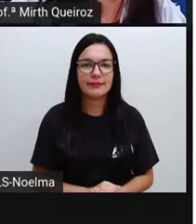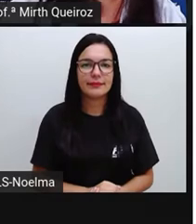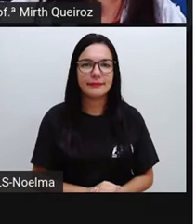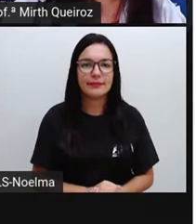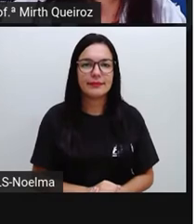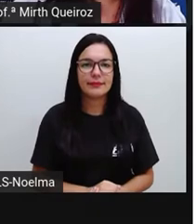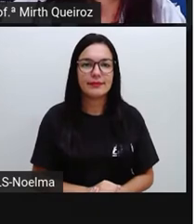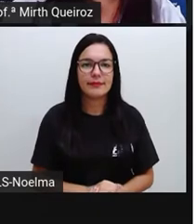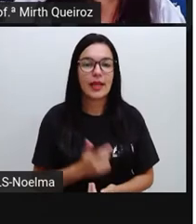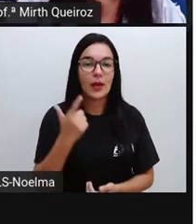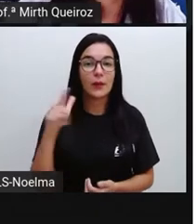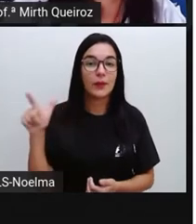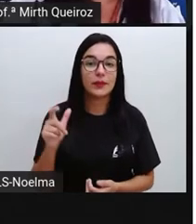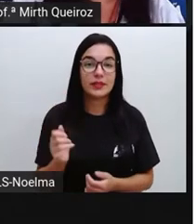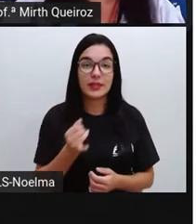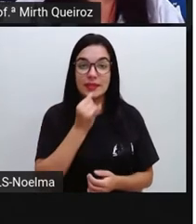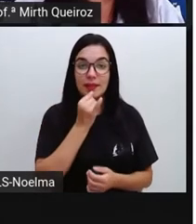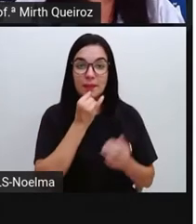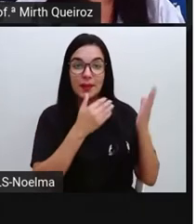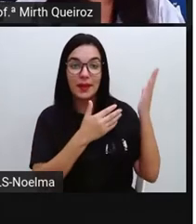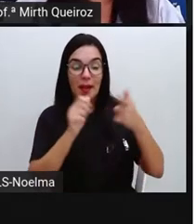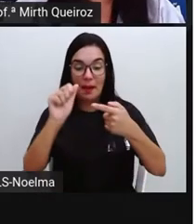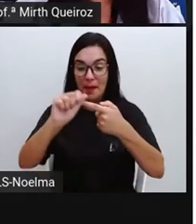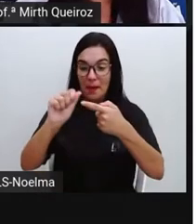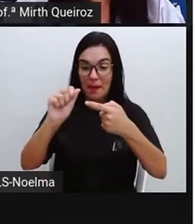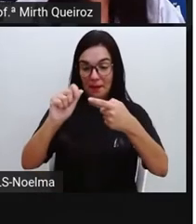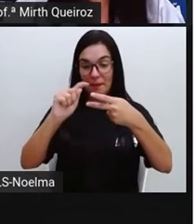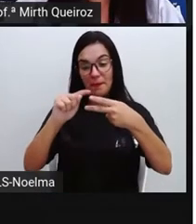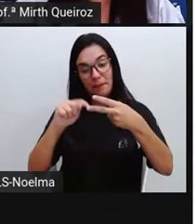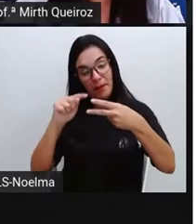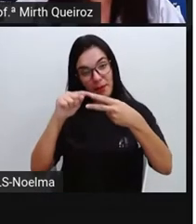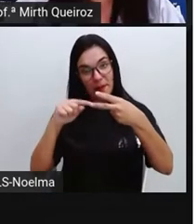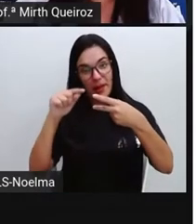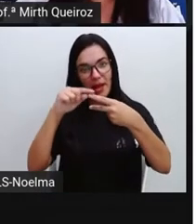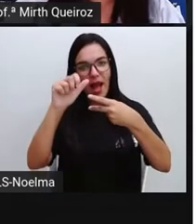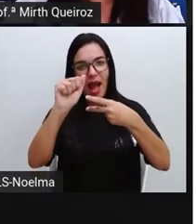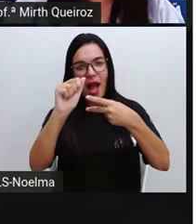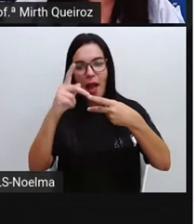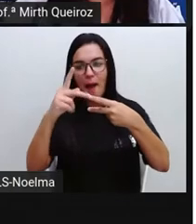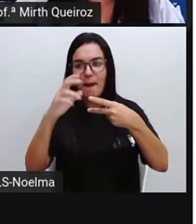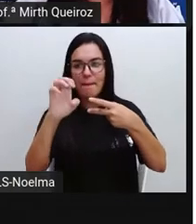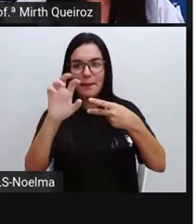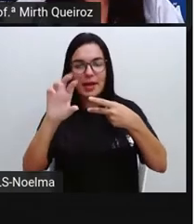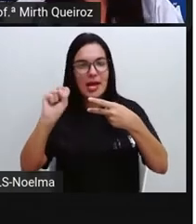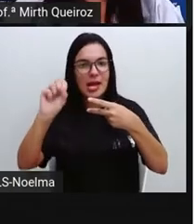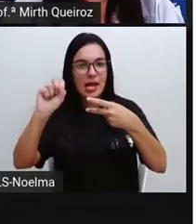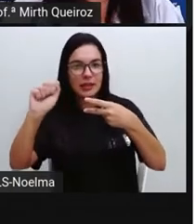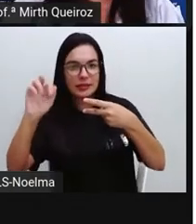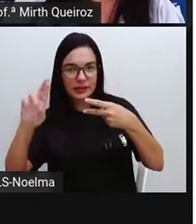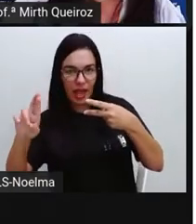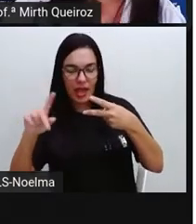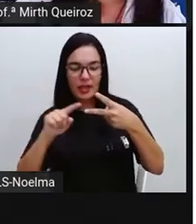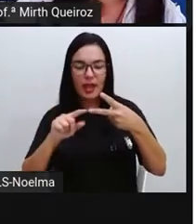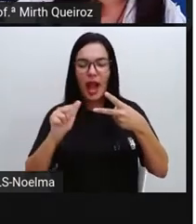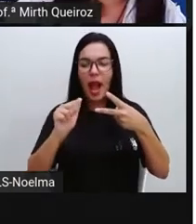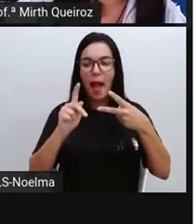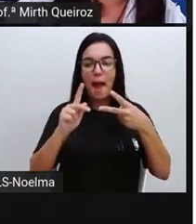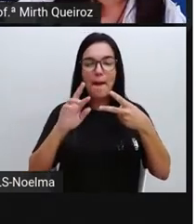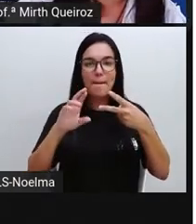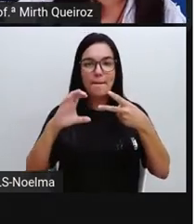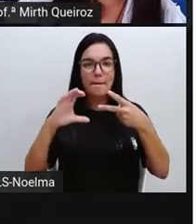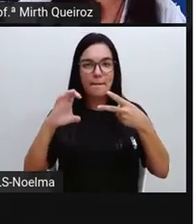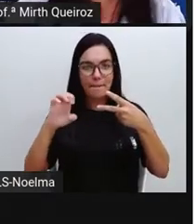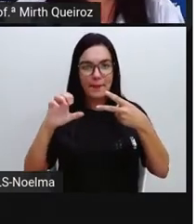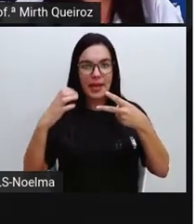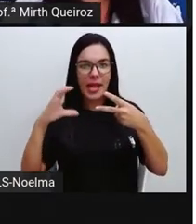Vamos para o próximo exemplo. Apressar com SS e apressar com C cedilha. Apressar com C